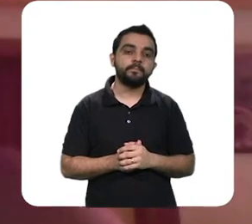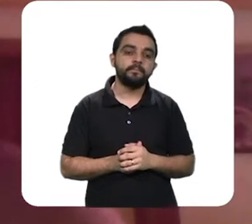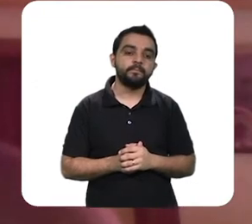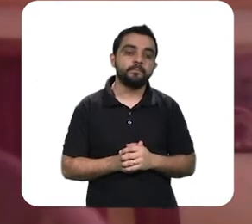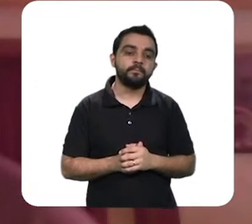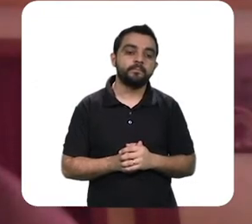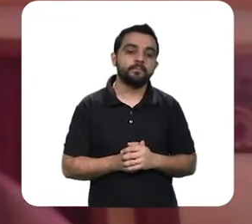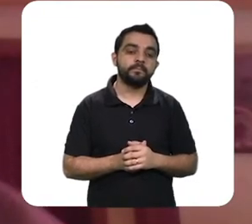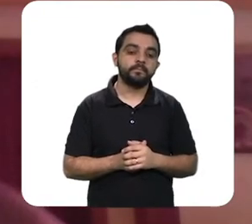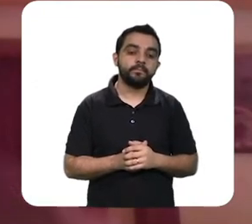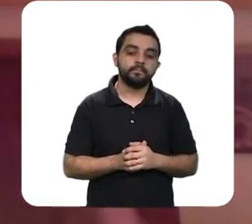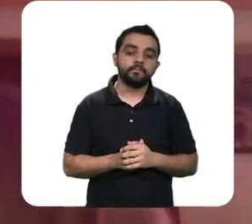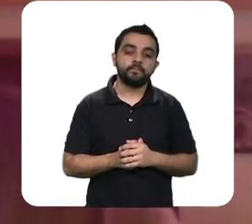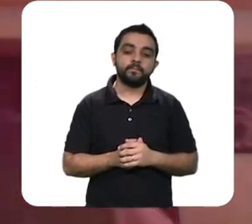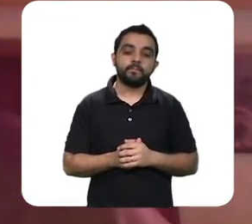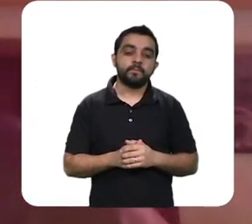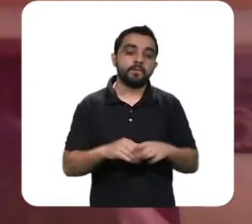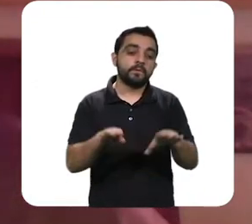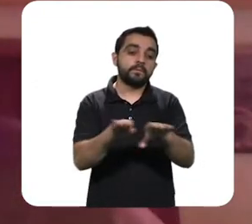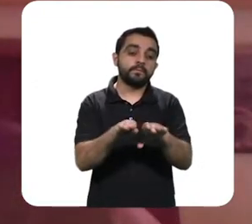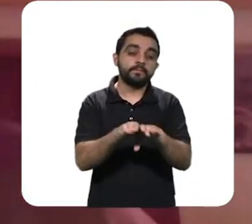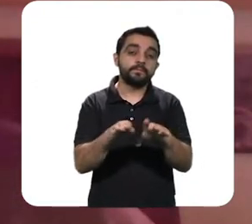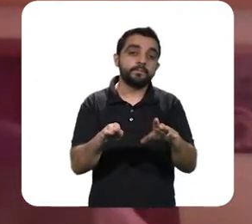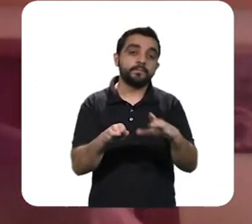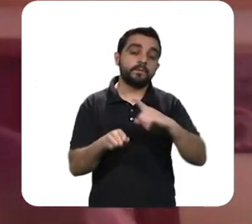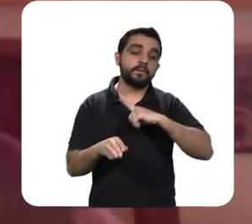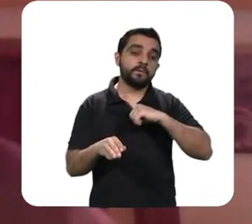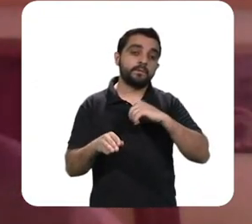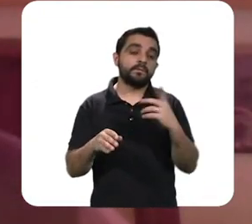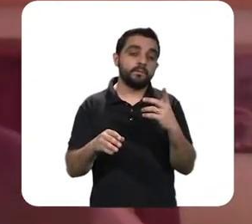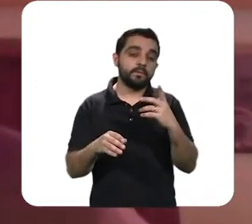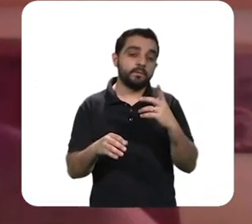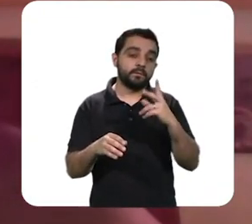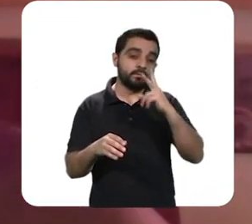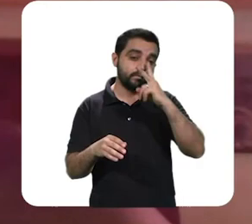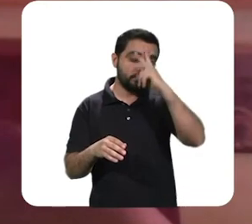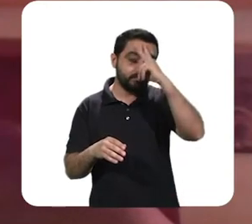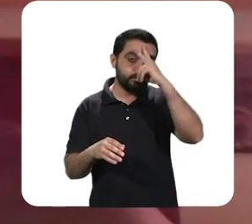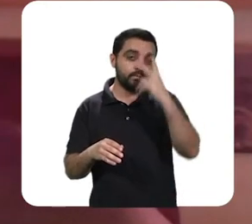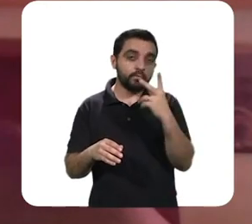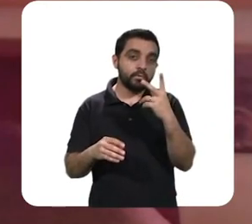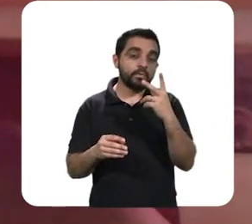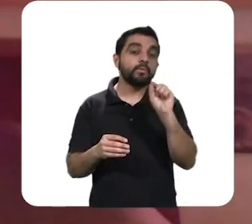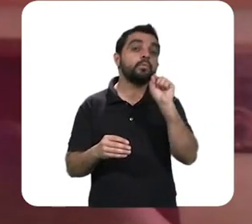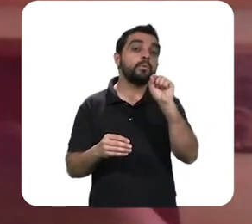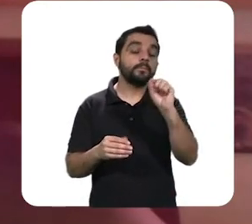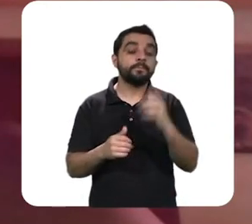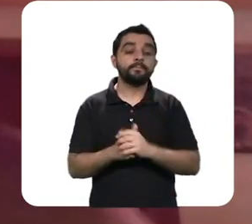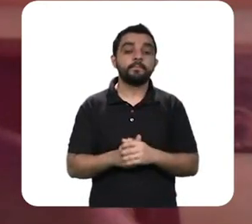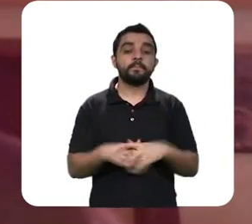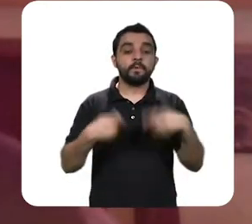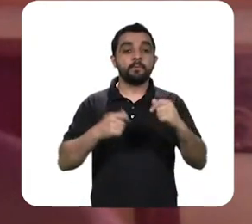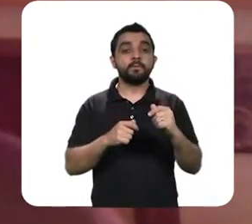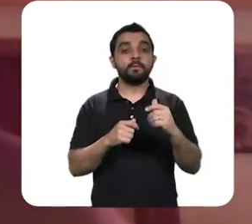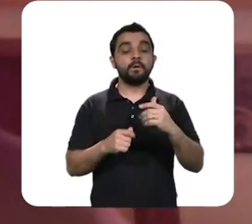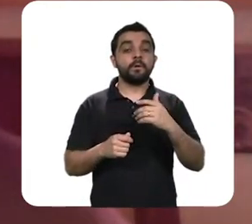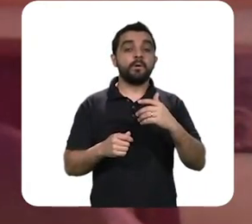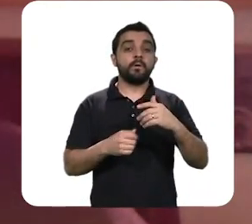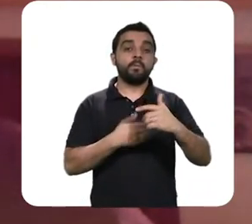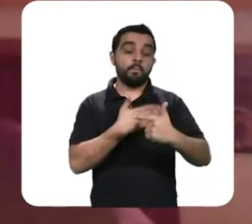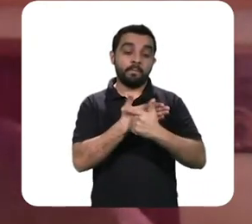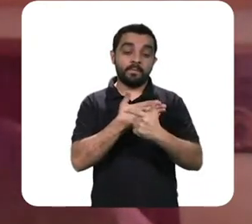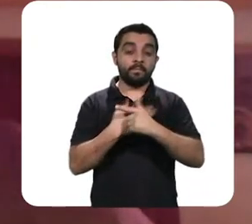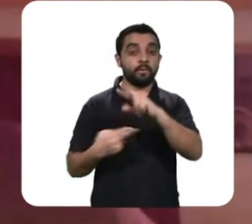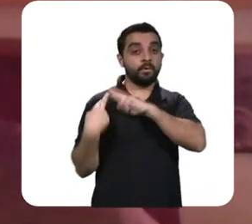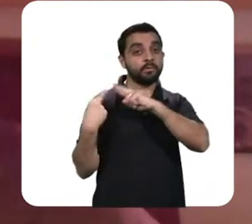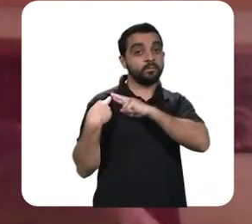crise. E, antes, tratando de instituições, as duas mais importantes são, de longe, o Estado, o poder público e